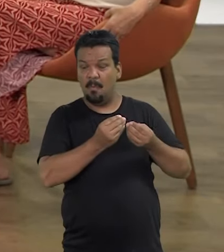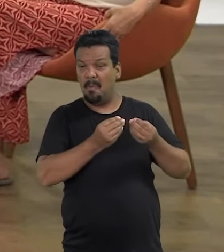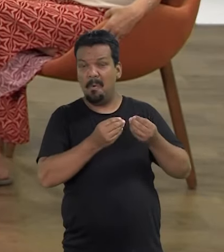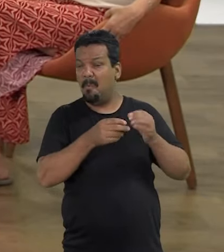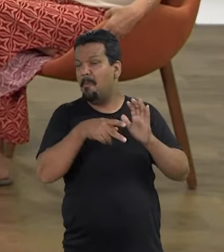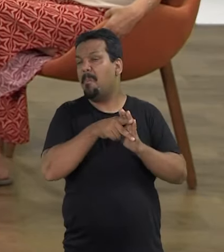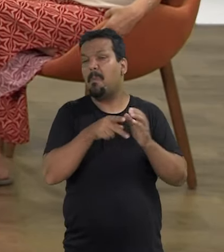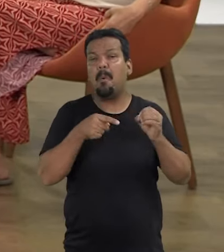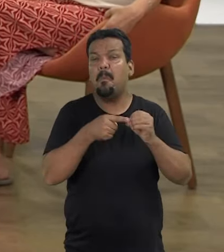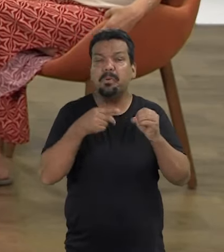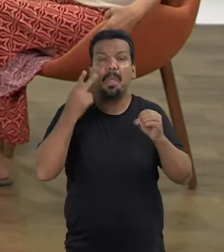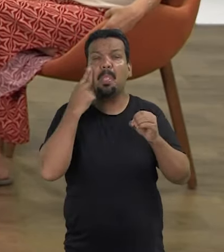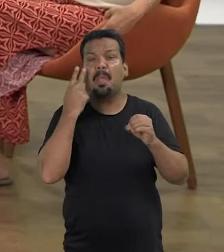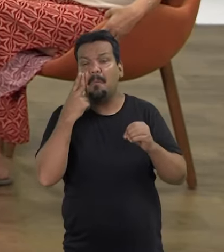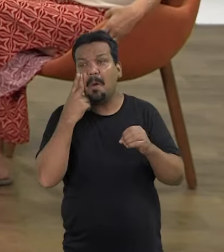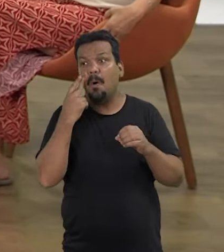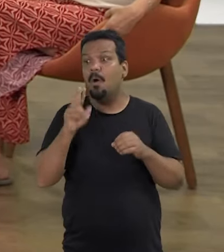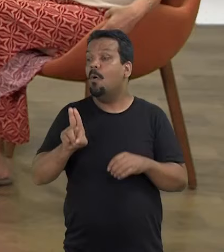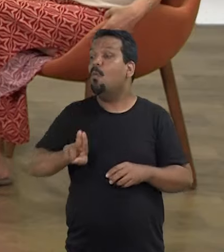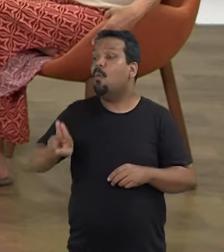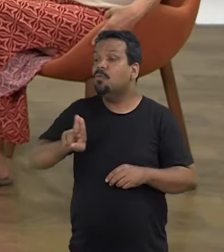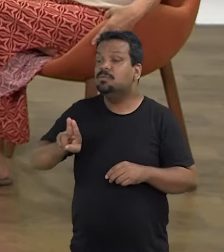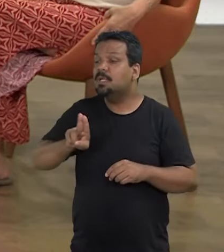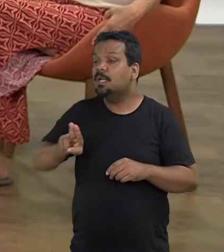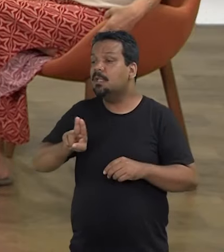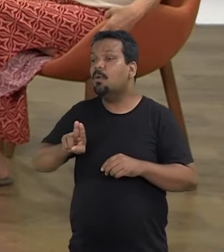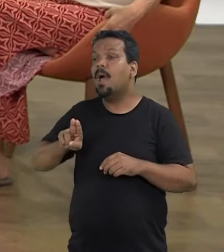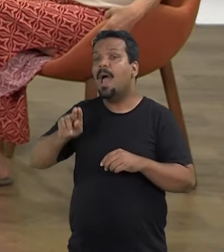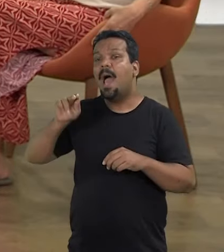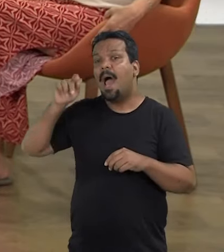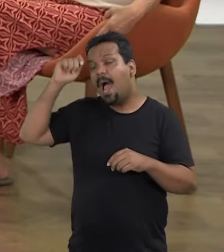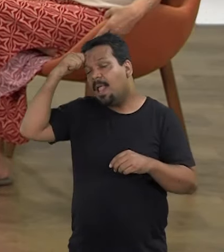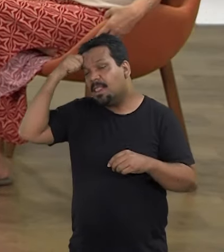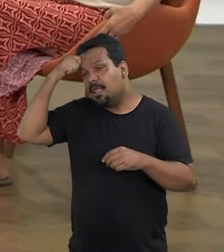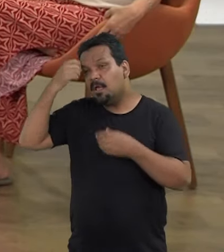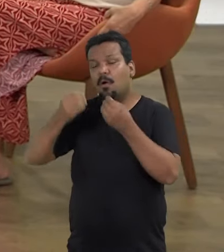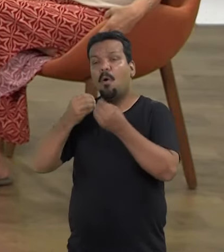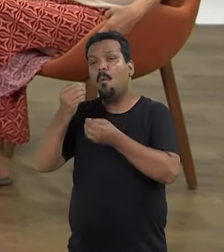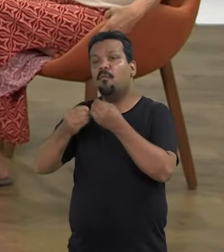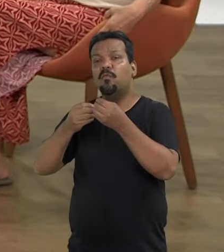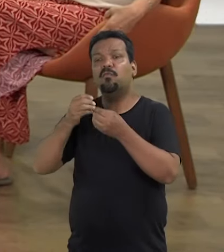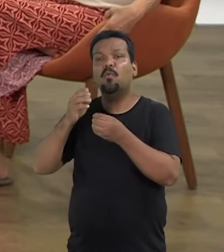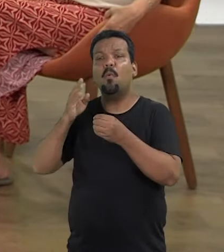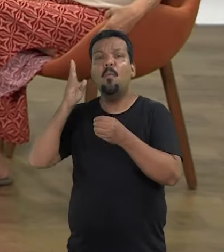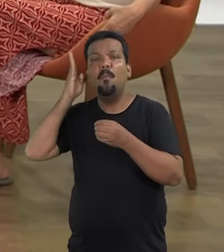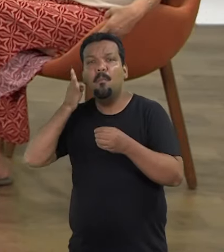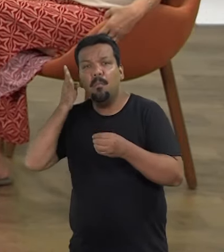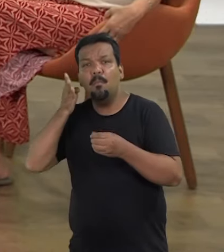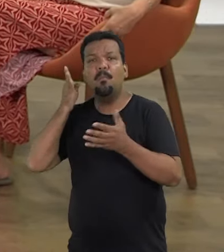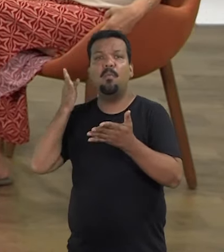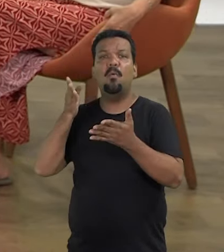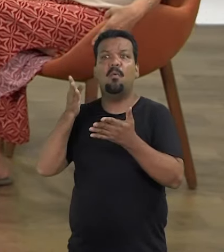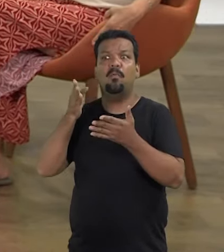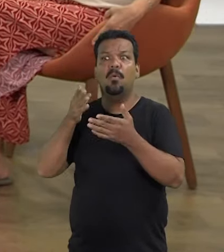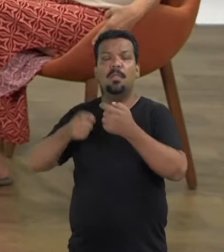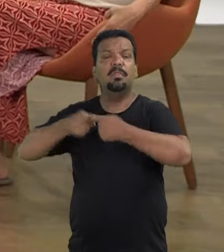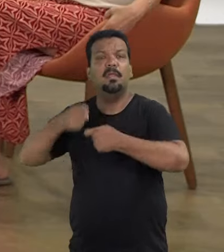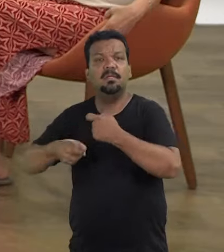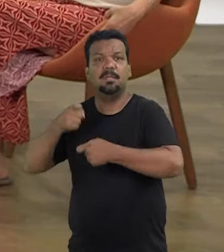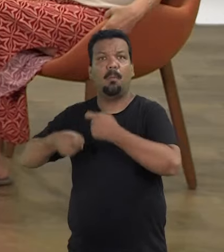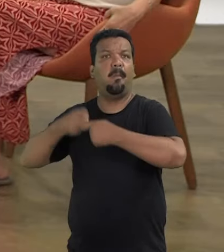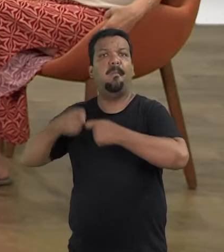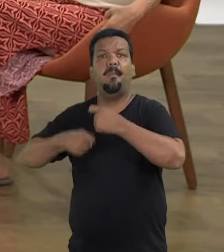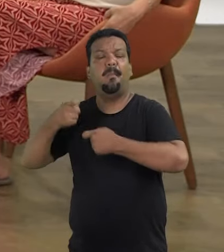fossem puros objetos. Usando as negras como se fossem puros burros de carga e de sexo.